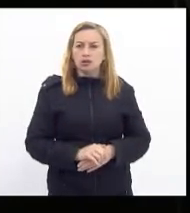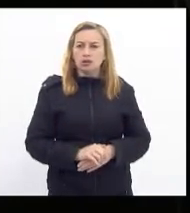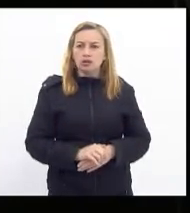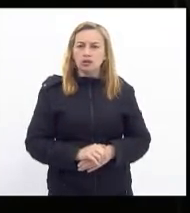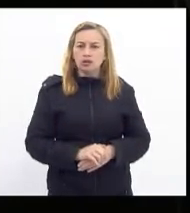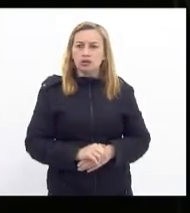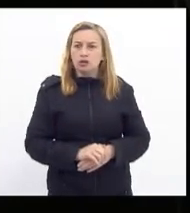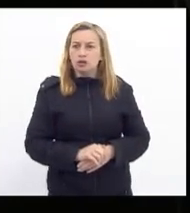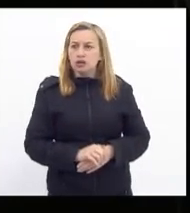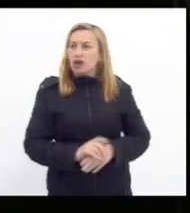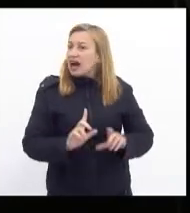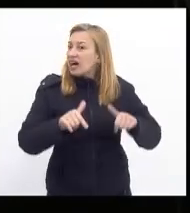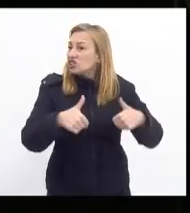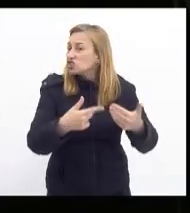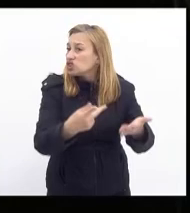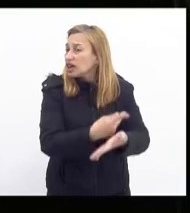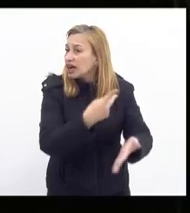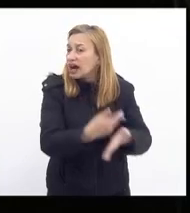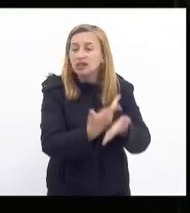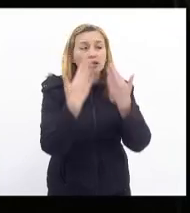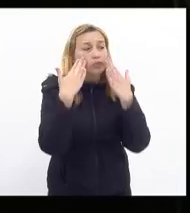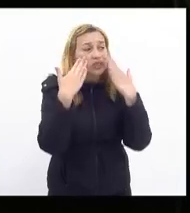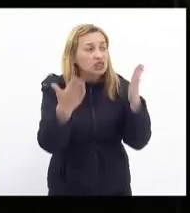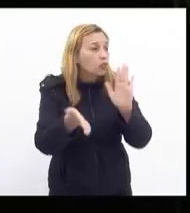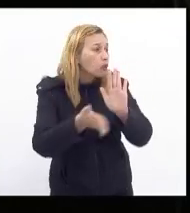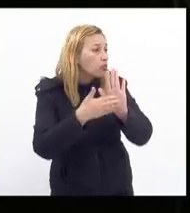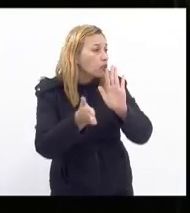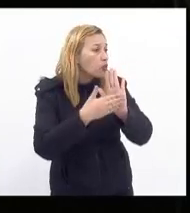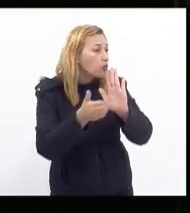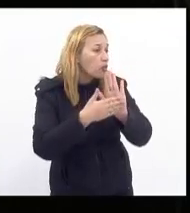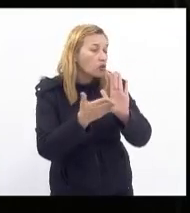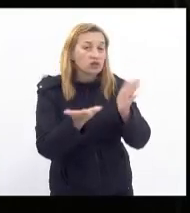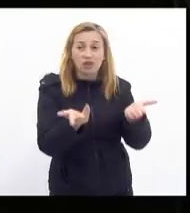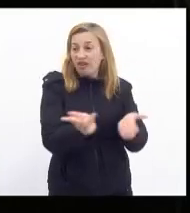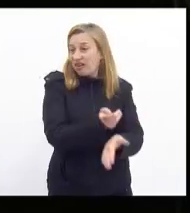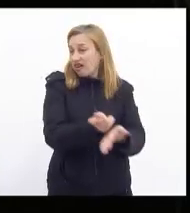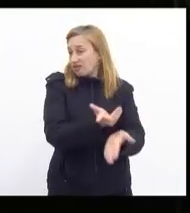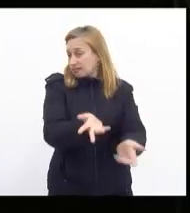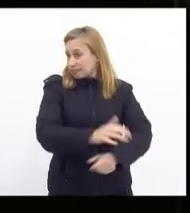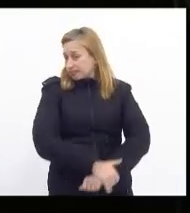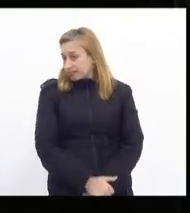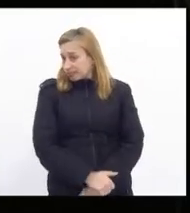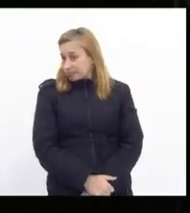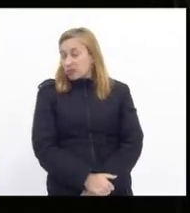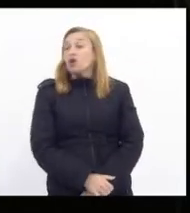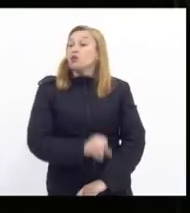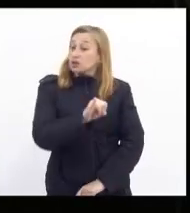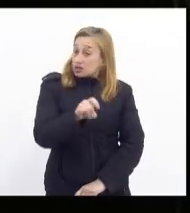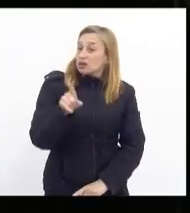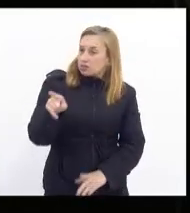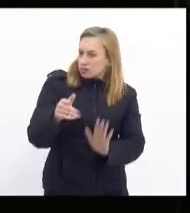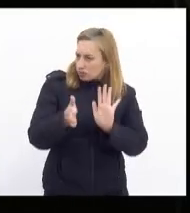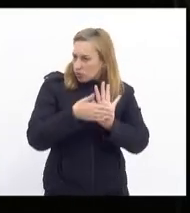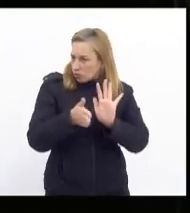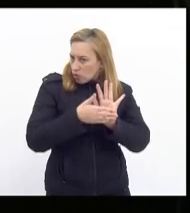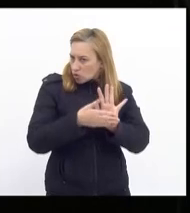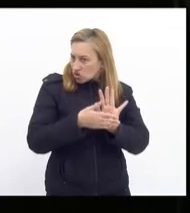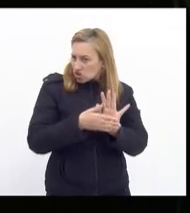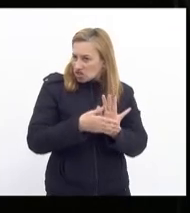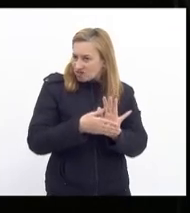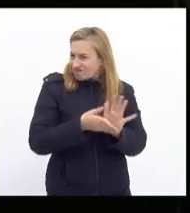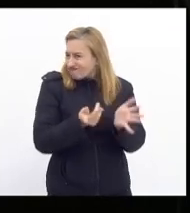leviano ao apresentar uma proposta desse tipo quando você apresenta uma proposta desse tipo